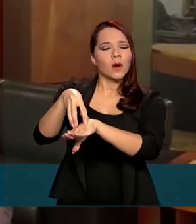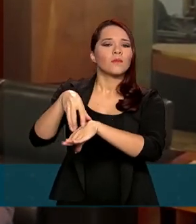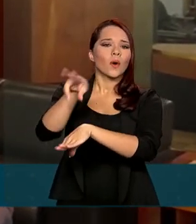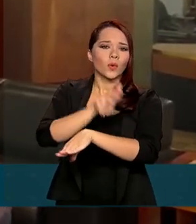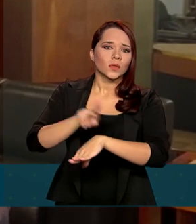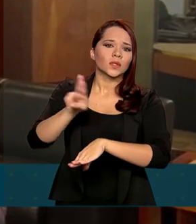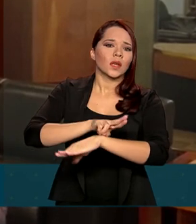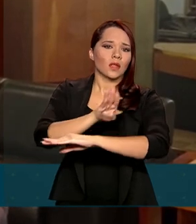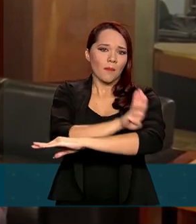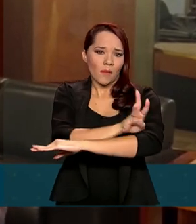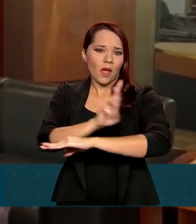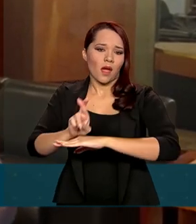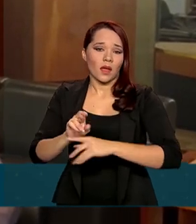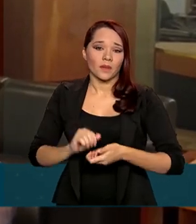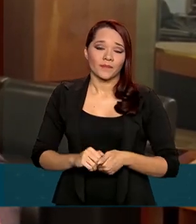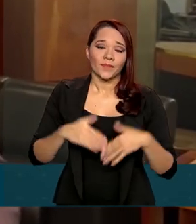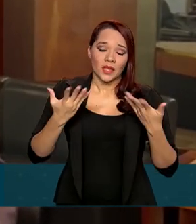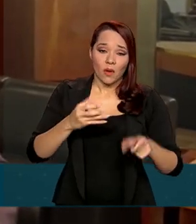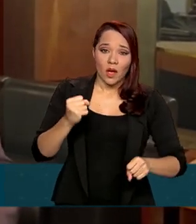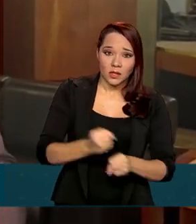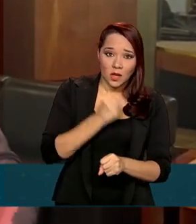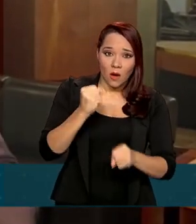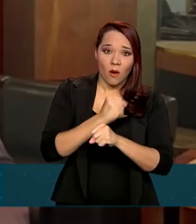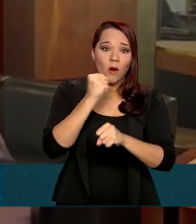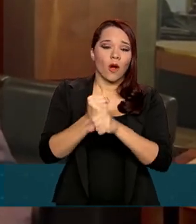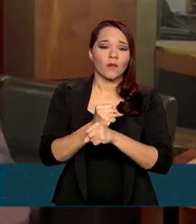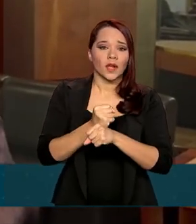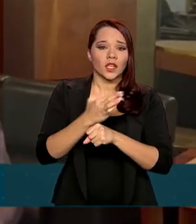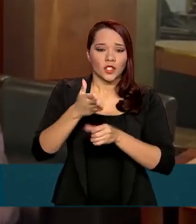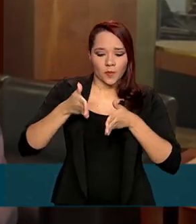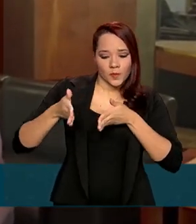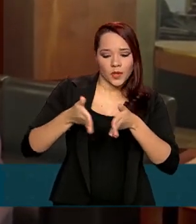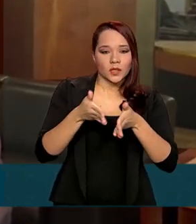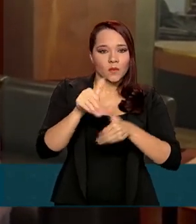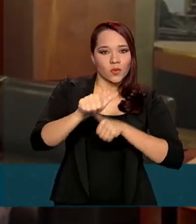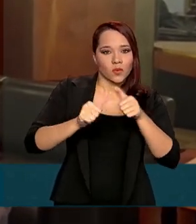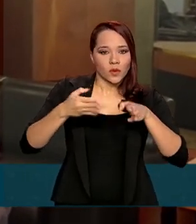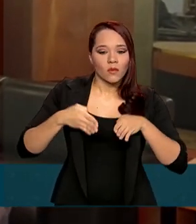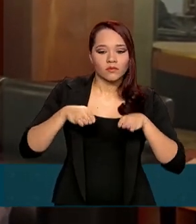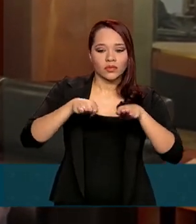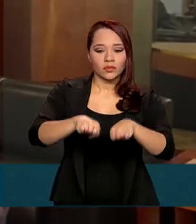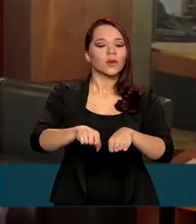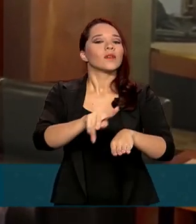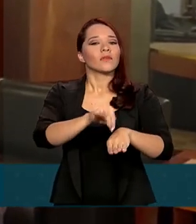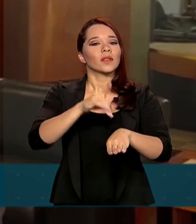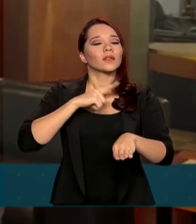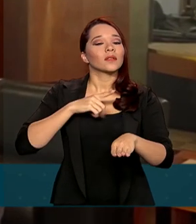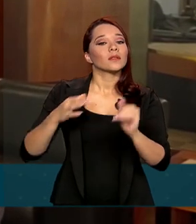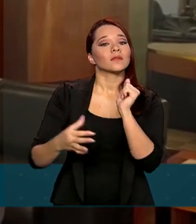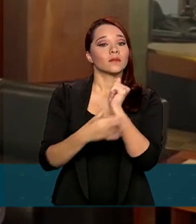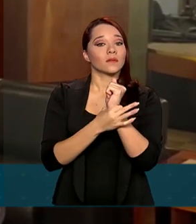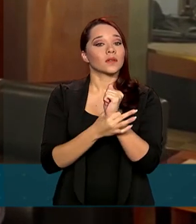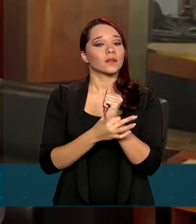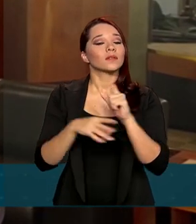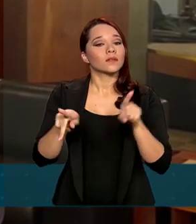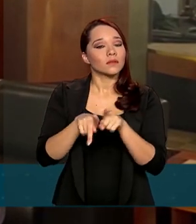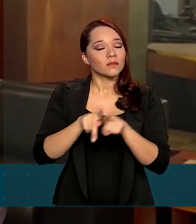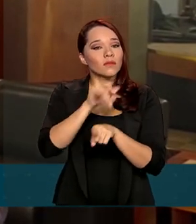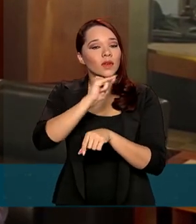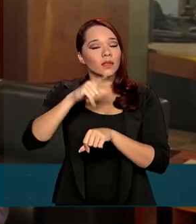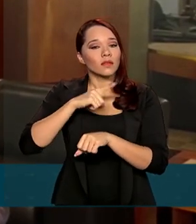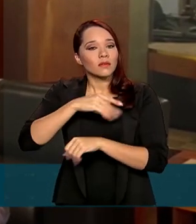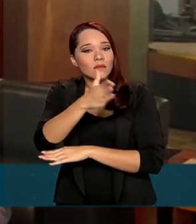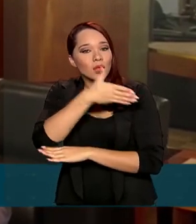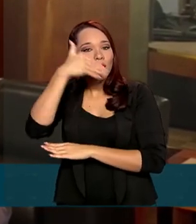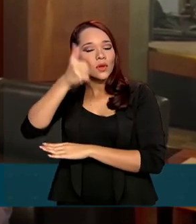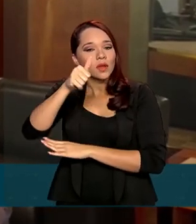135. Então, no final das contas, a obra que vai ser feita de duplicação vai proporcionar segurança, vai proporcionar melhoria